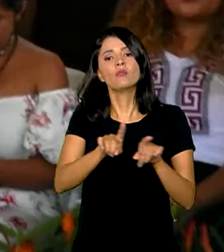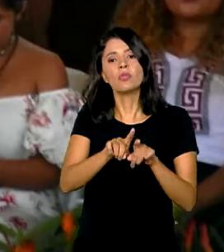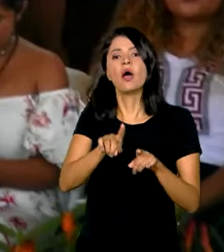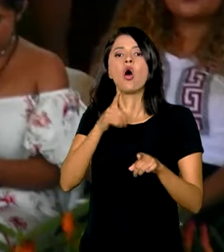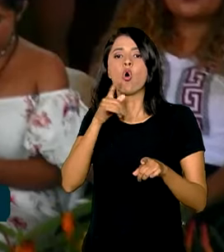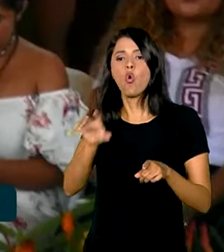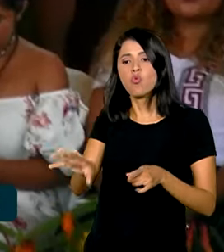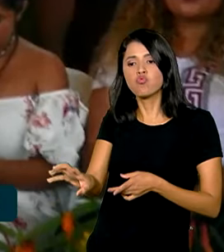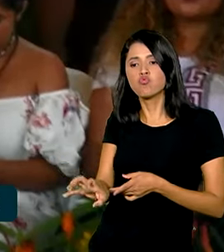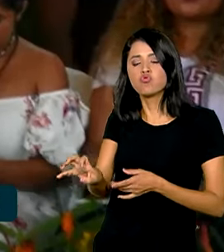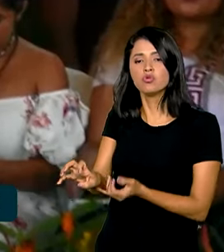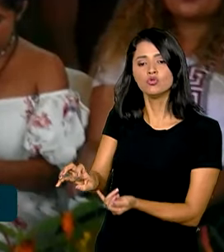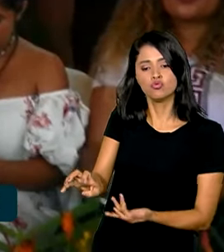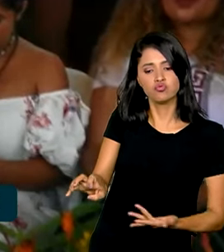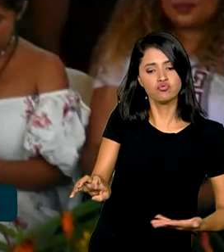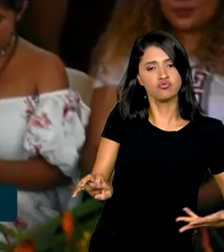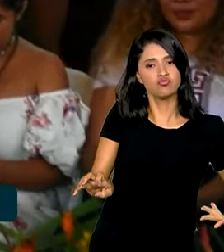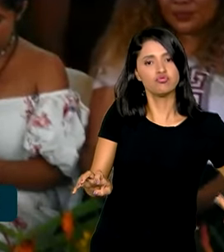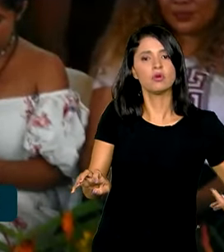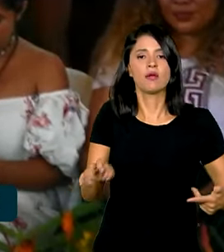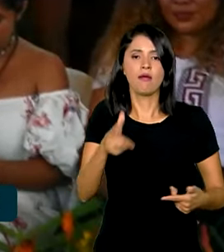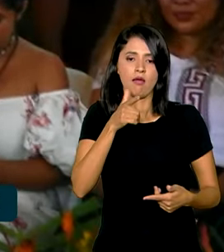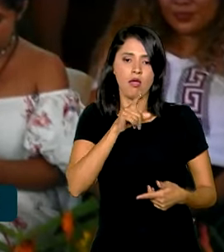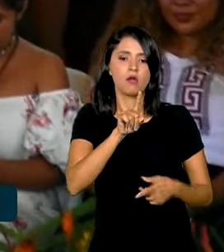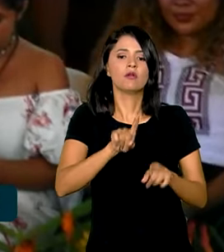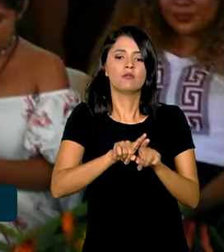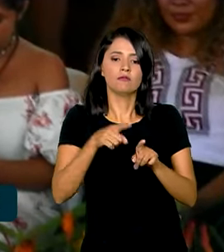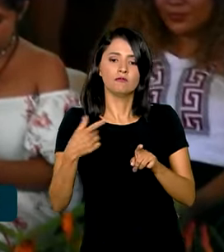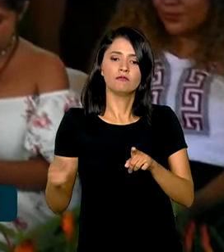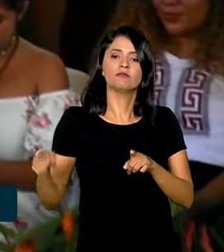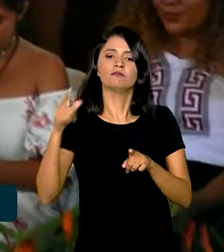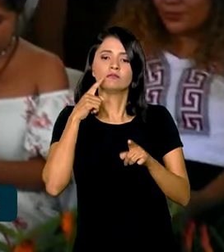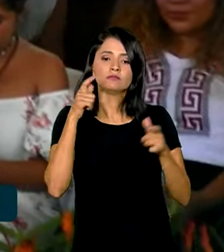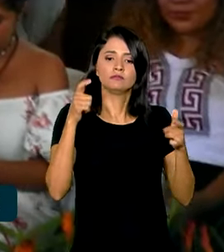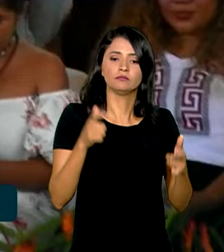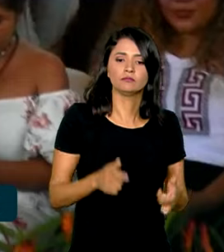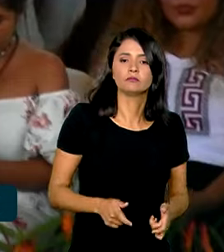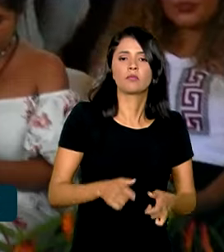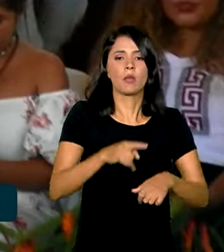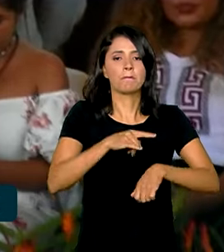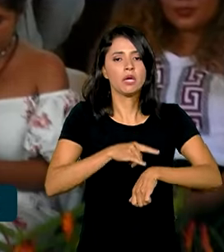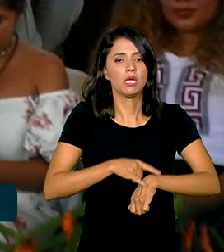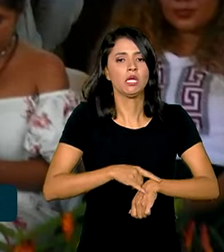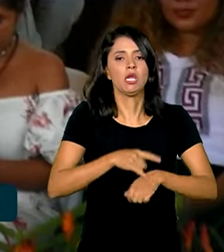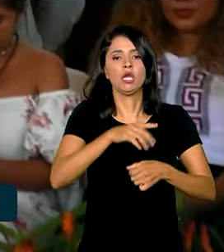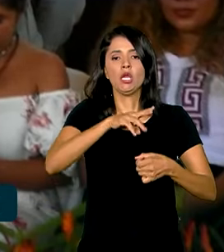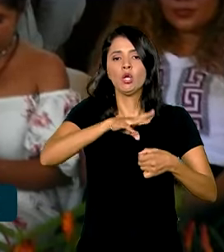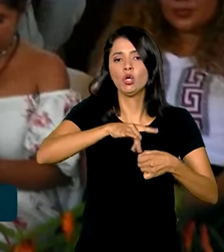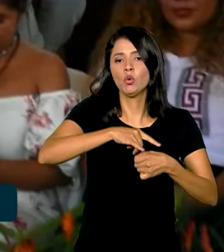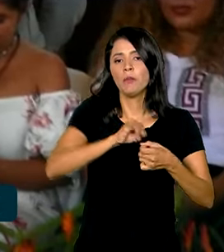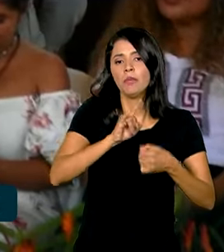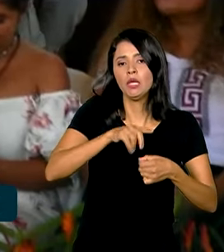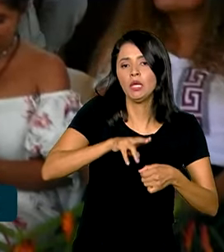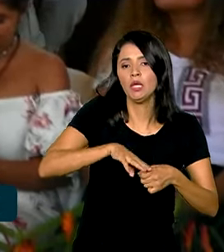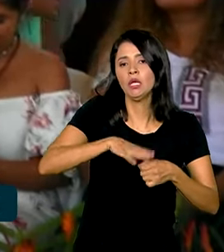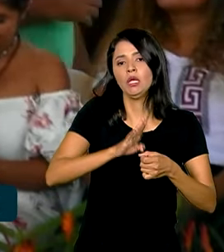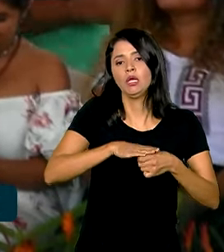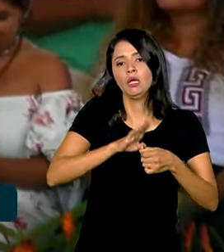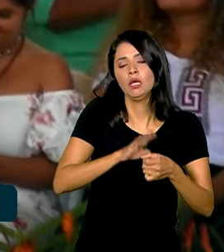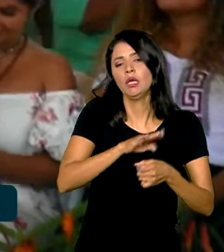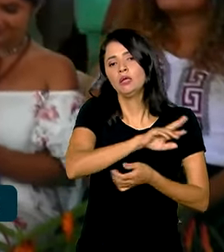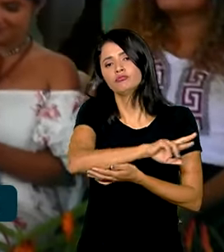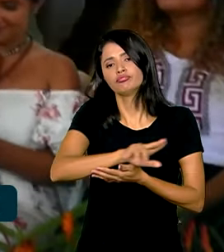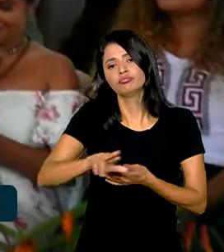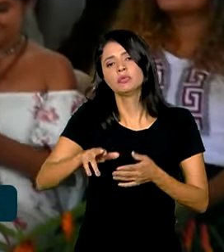Vai ter uma instalação sanitária, um banheiro com pilha com vaso sanitário. Vai ter assistência